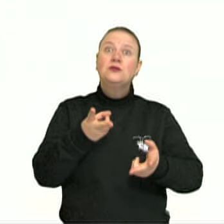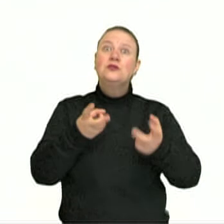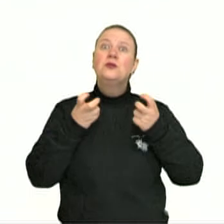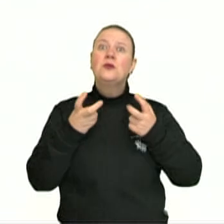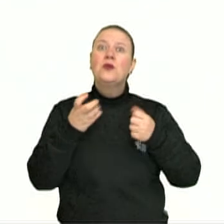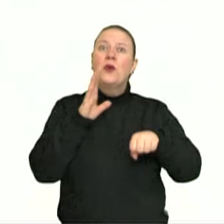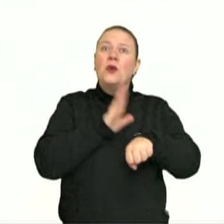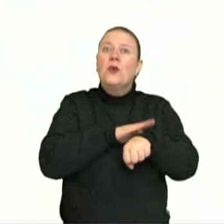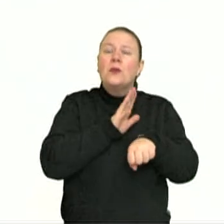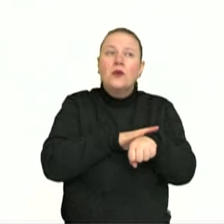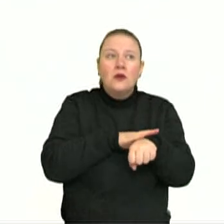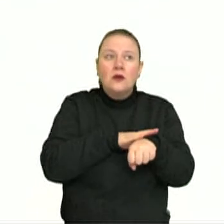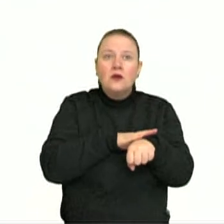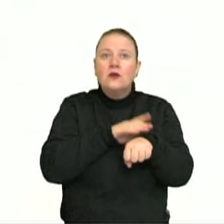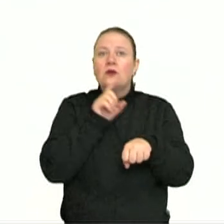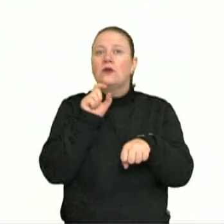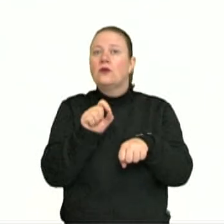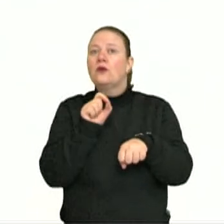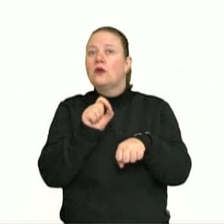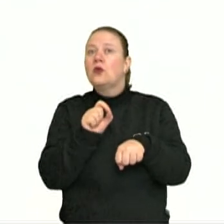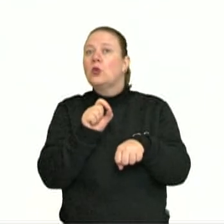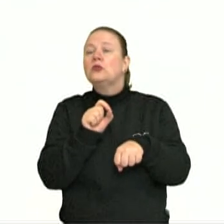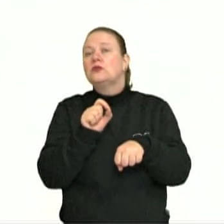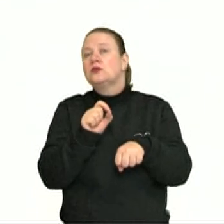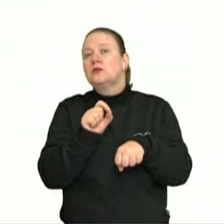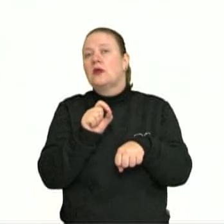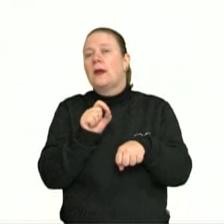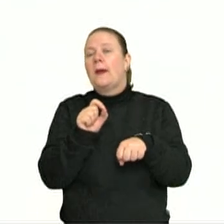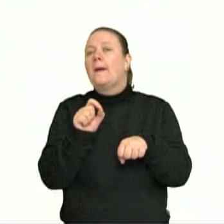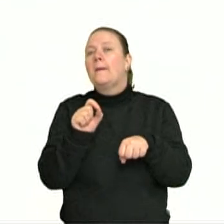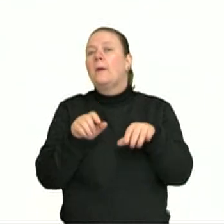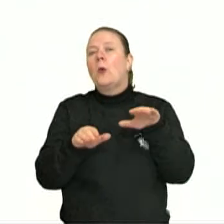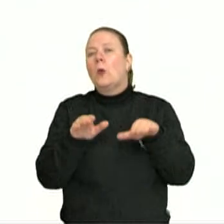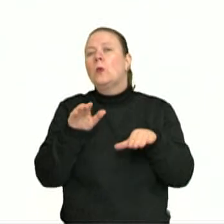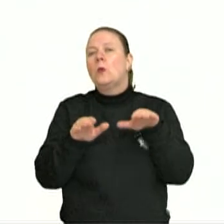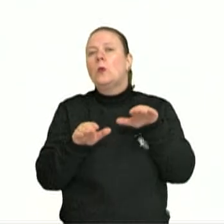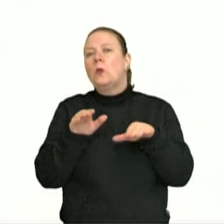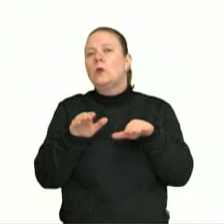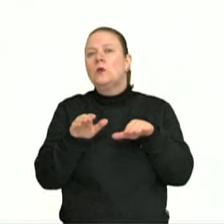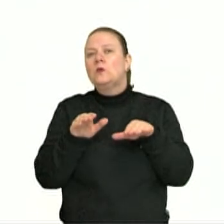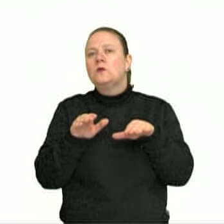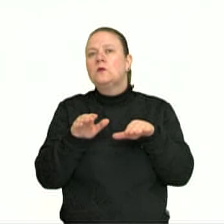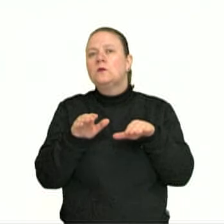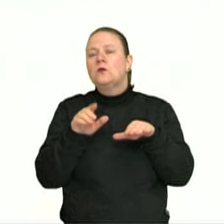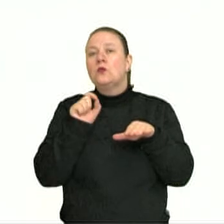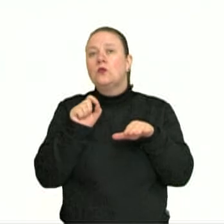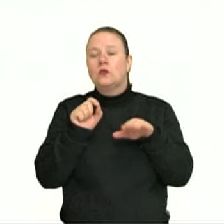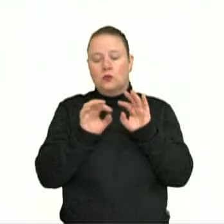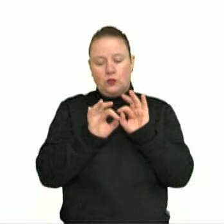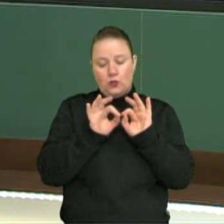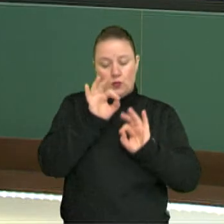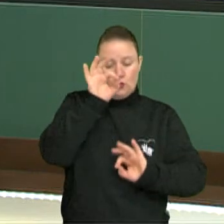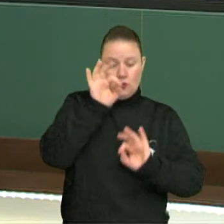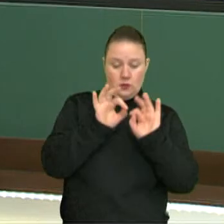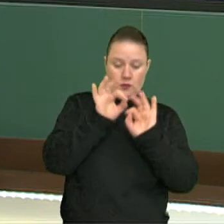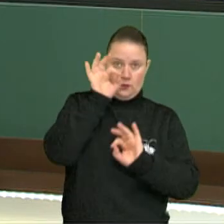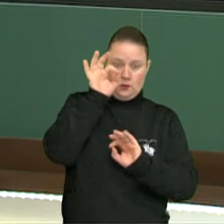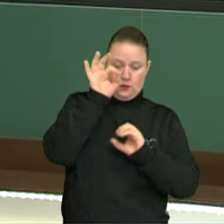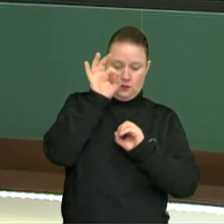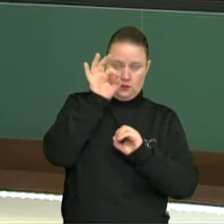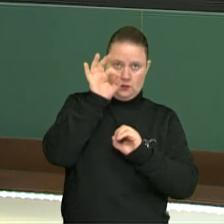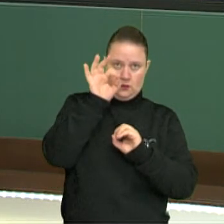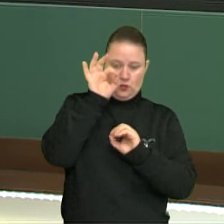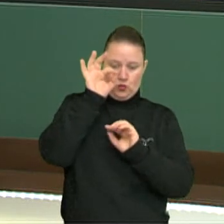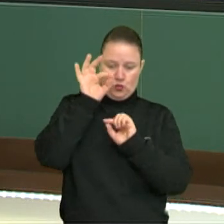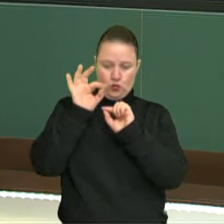período, ele é diretamente proporcional ao comprimento desse cabo. Ou seja, a gente